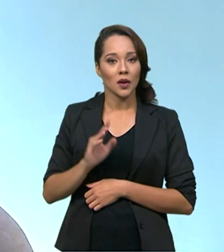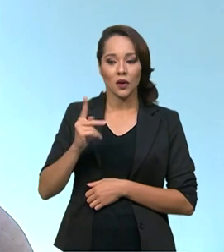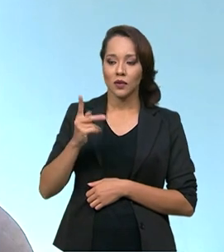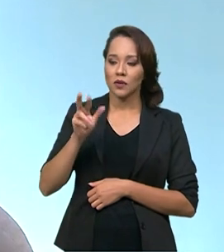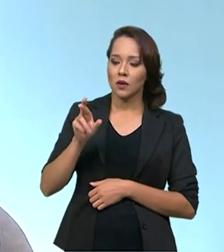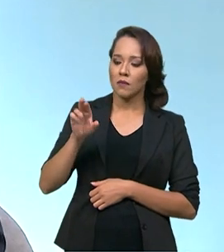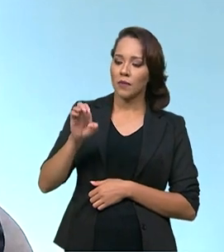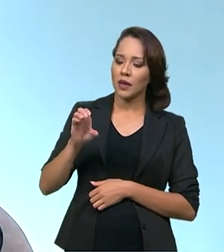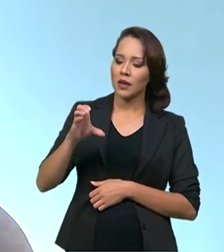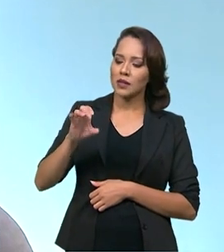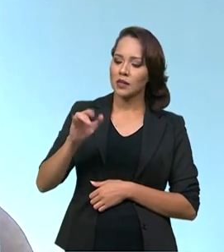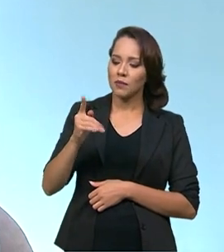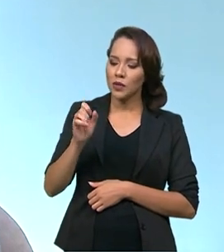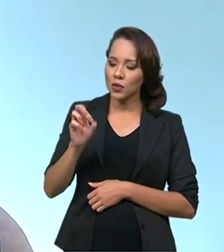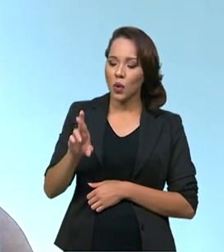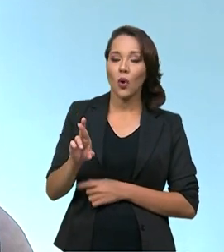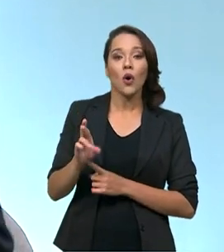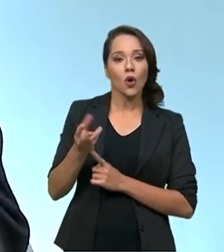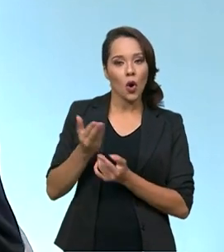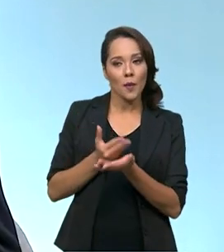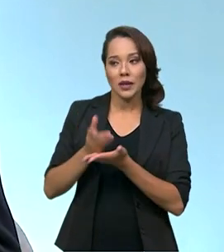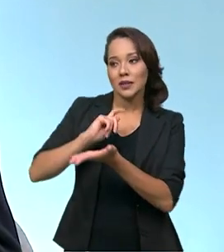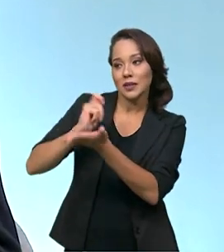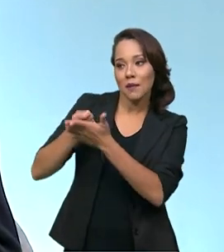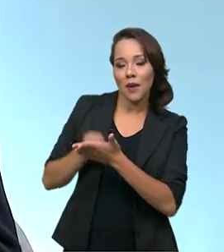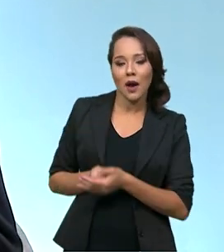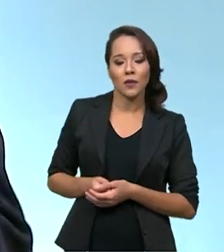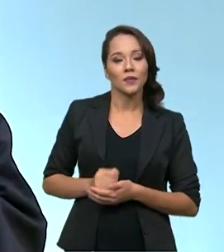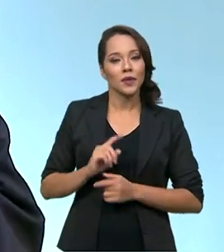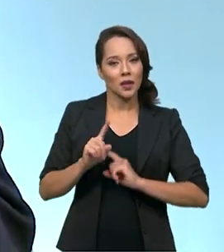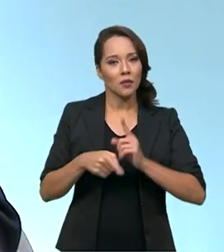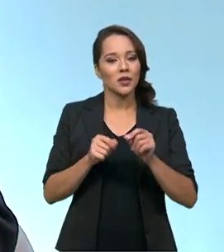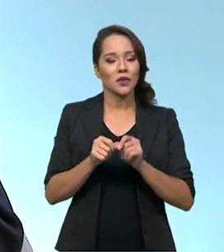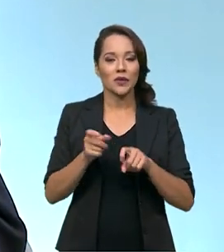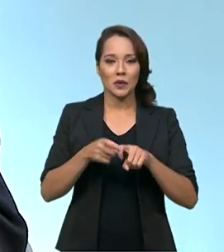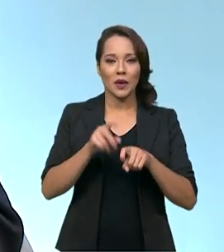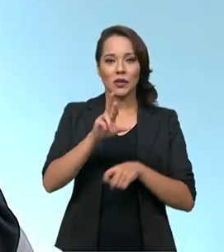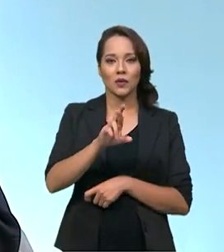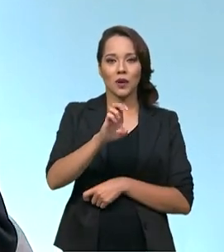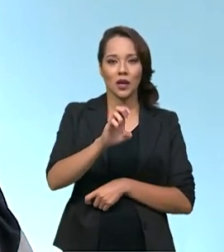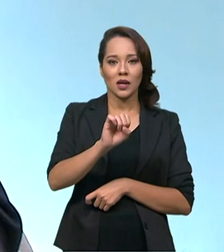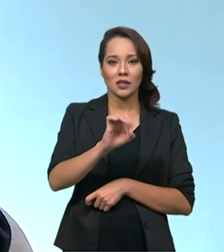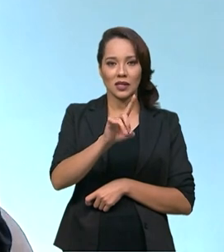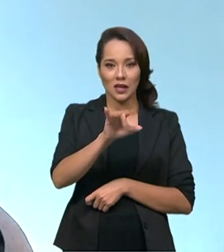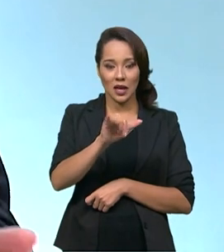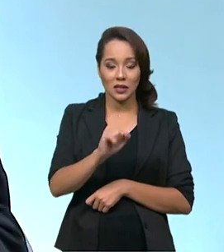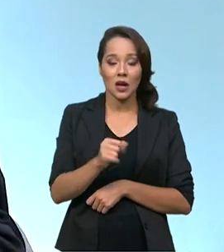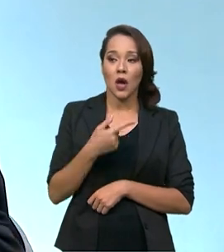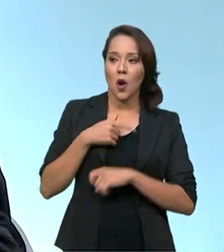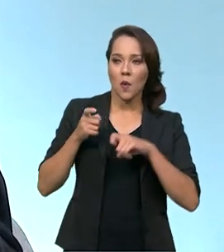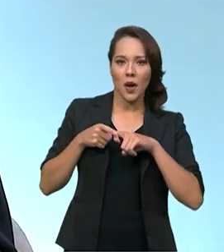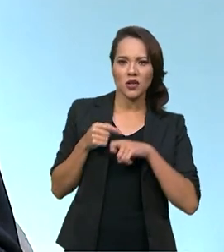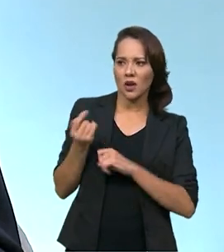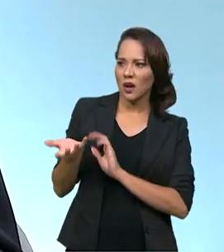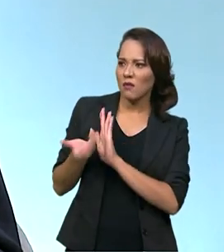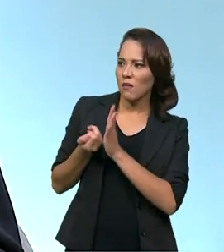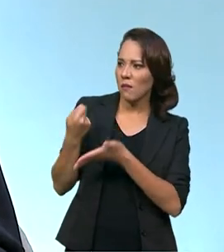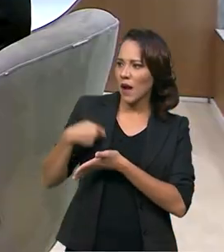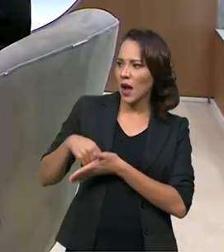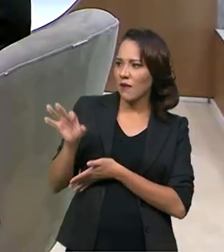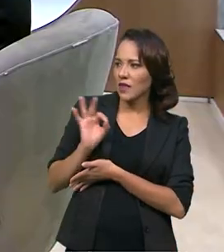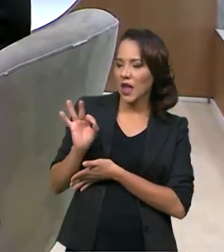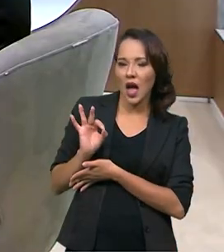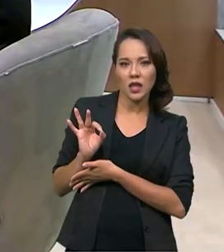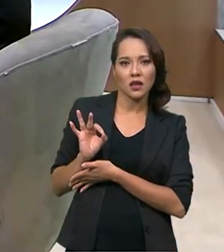preceptores começam a ser remunerados. Quando eu fiz residência, o médico que me ensinava, o meu supervisor, ele não exibia nada para isso.